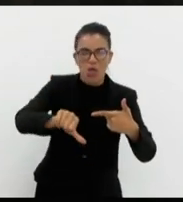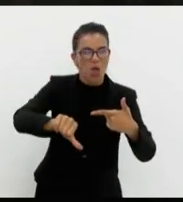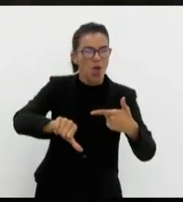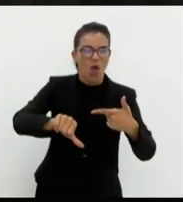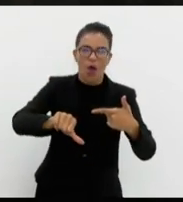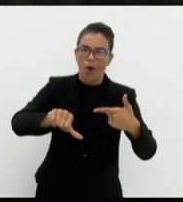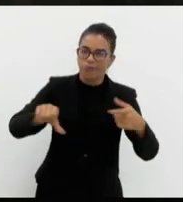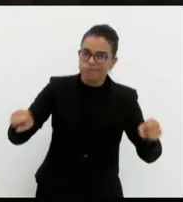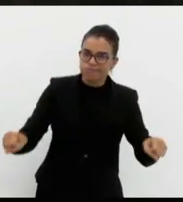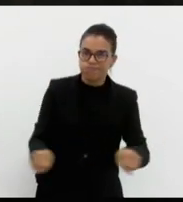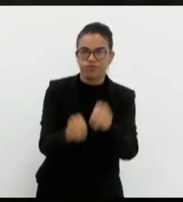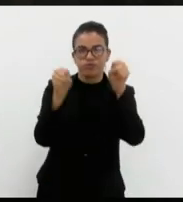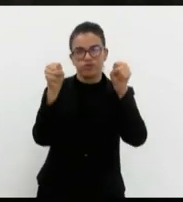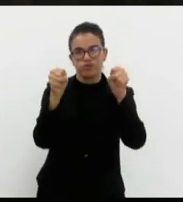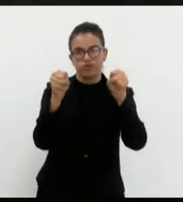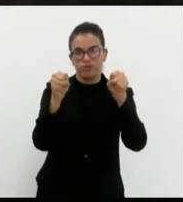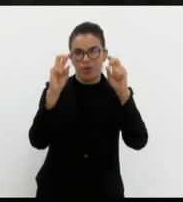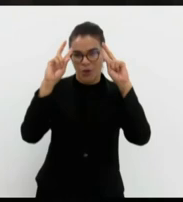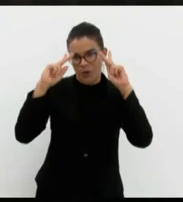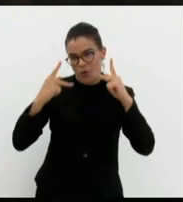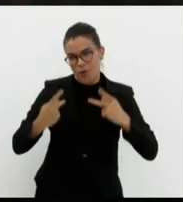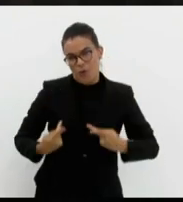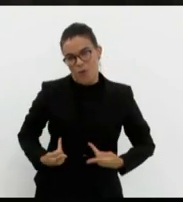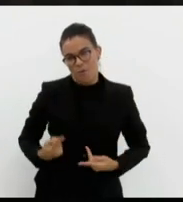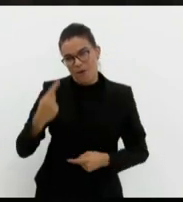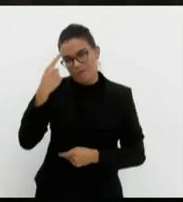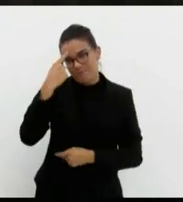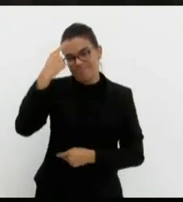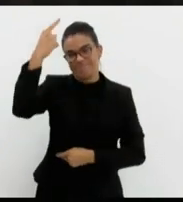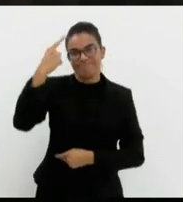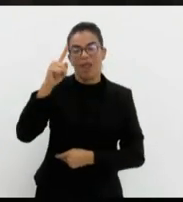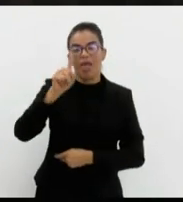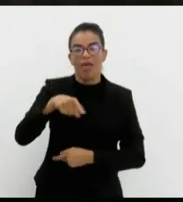trouxeram para a face da Terra é a guerra.